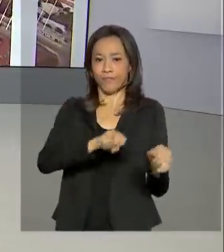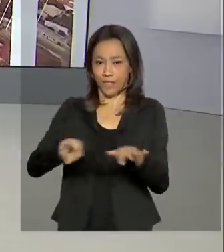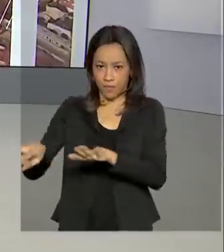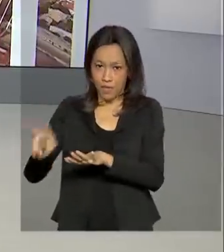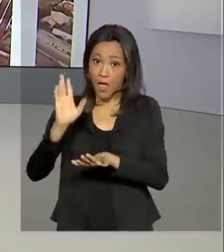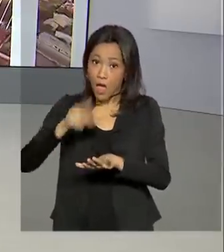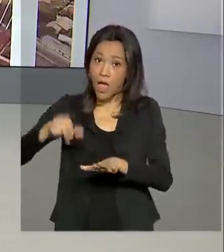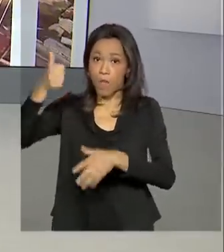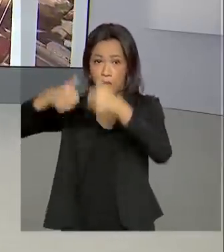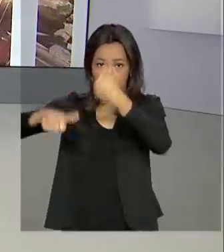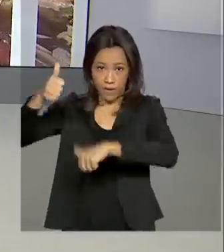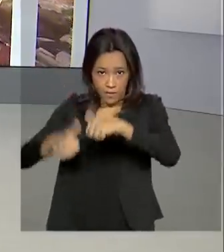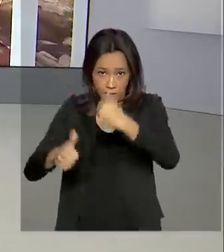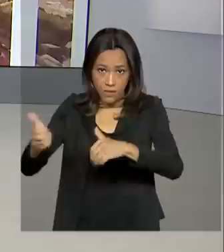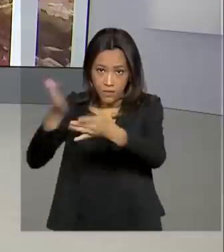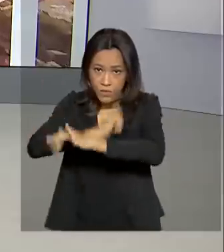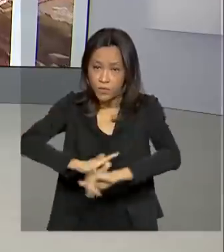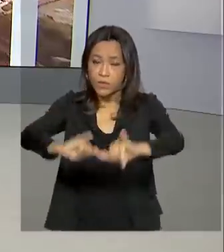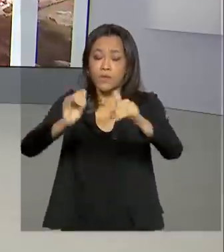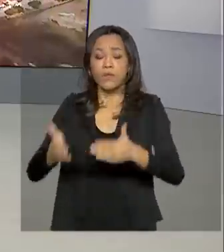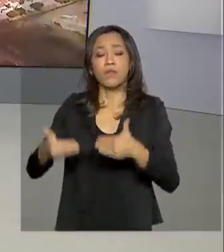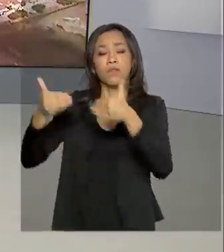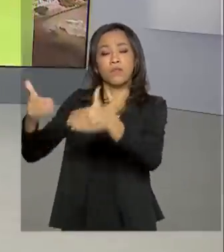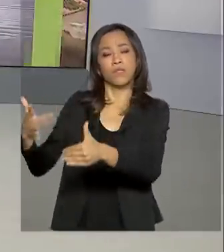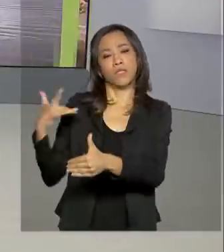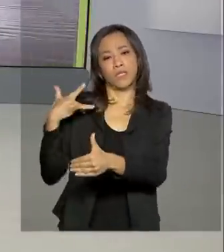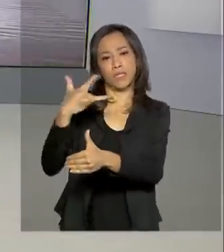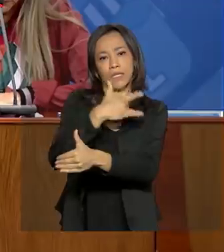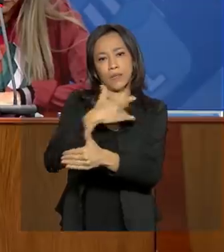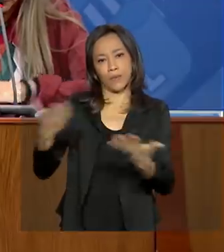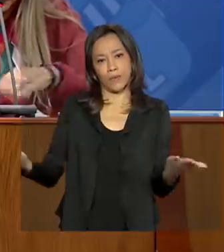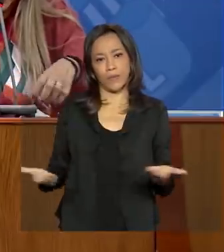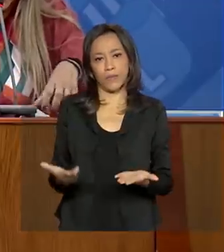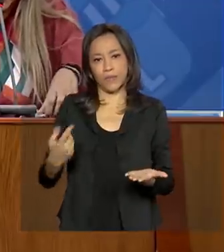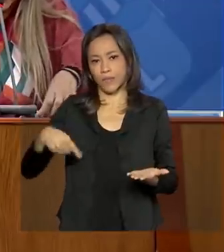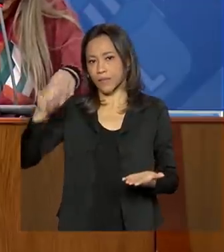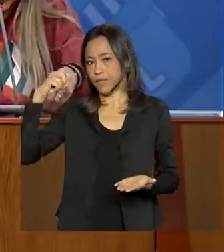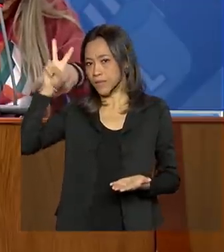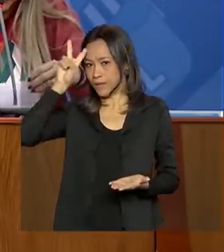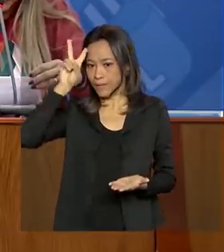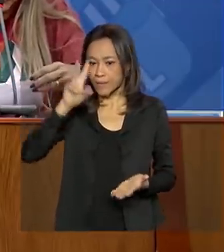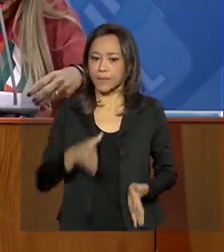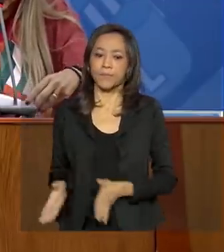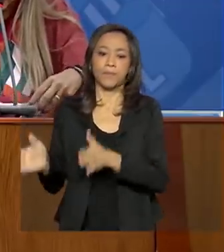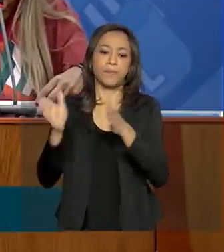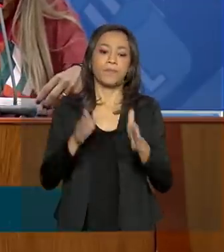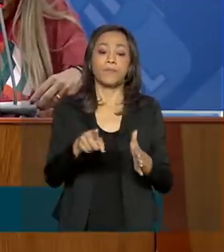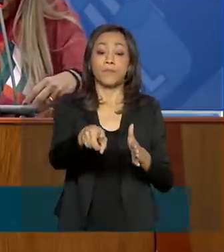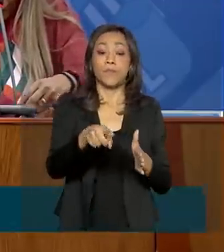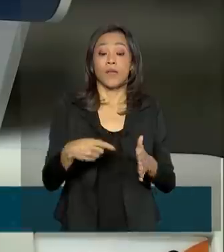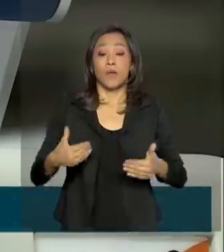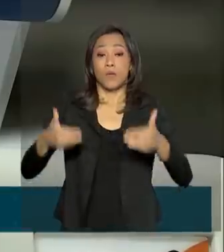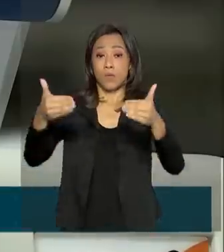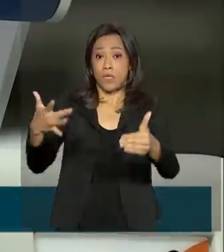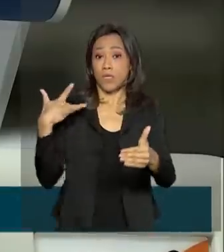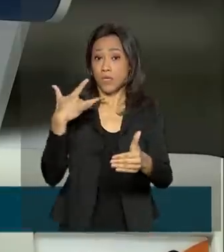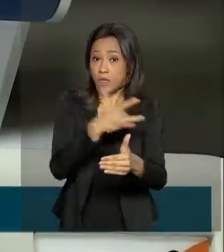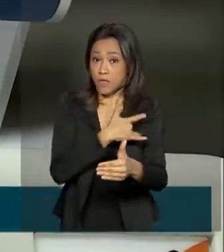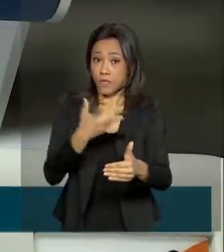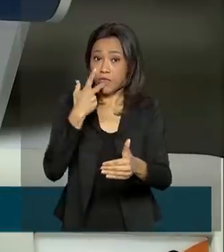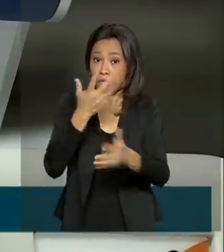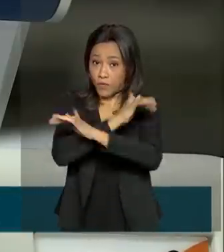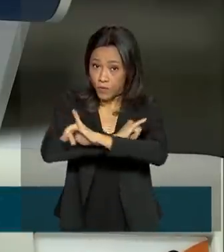divulgado pelo Ministério da Saúde nesta segunda-feira. Segundo o Ministério, desde o início do ano, foram